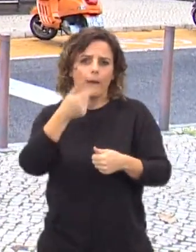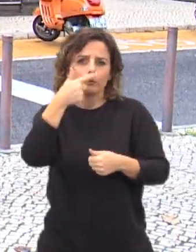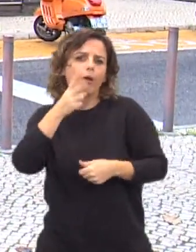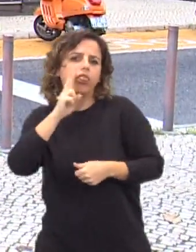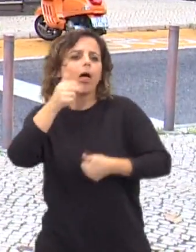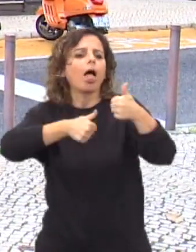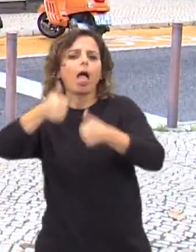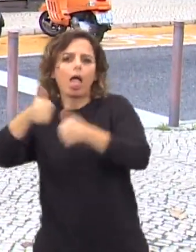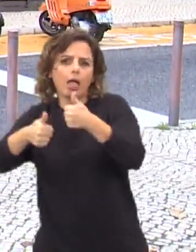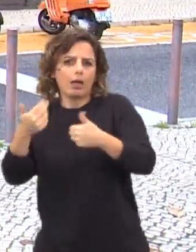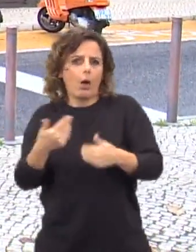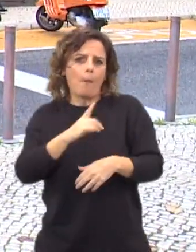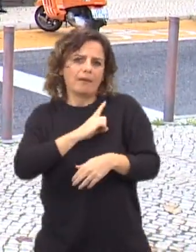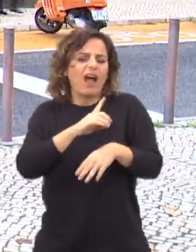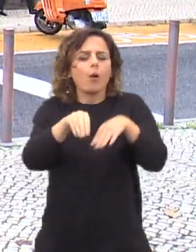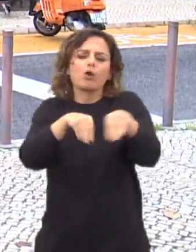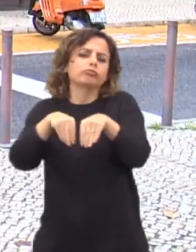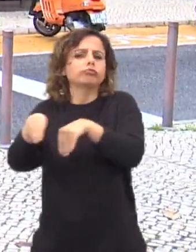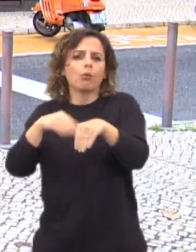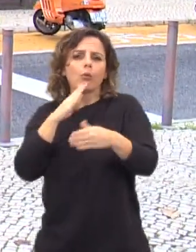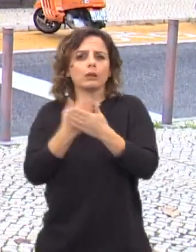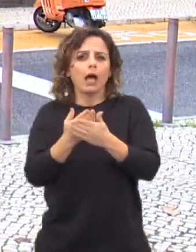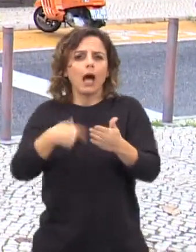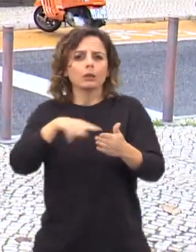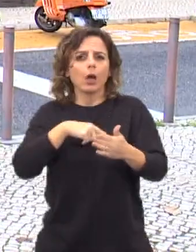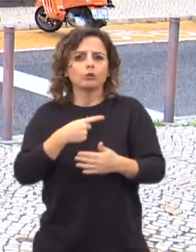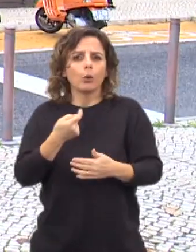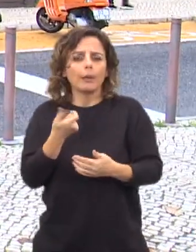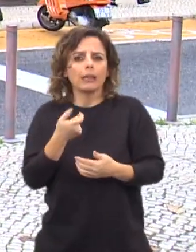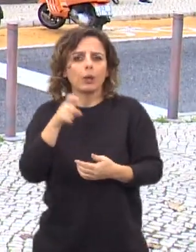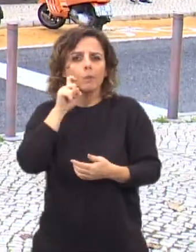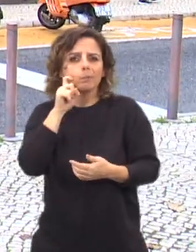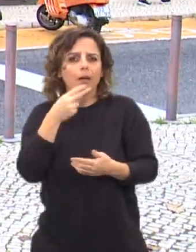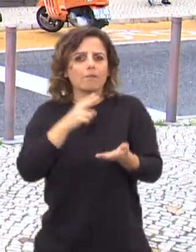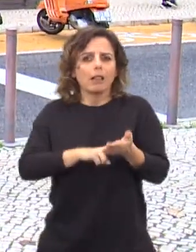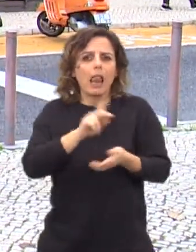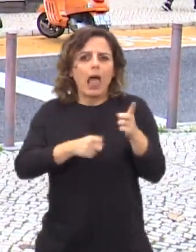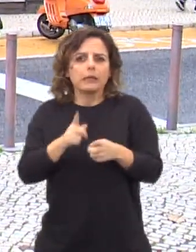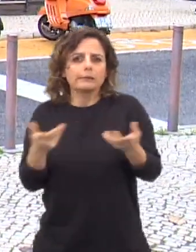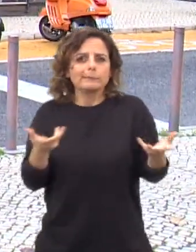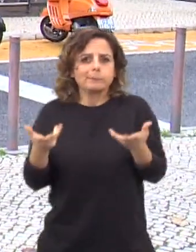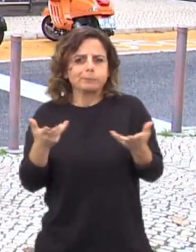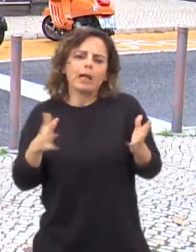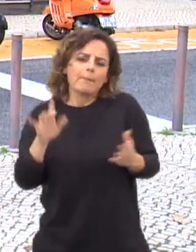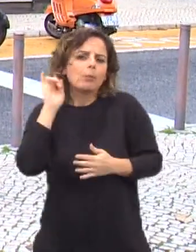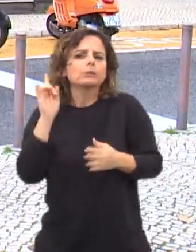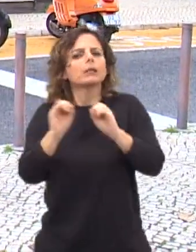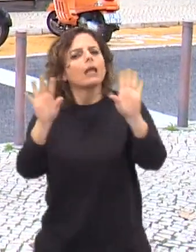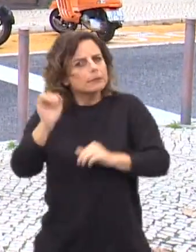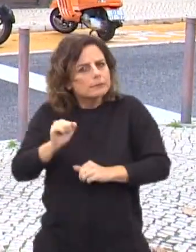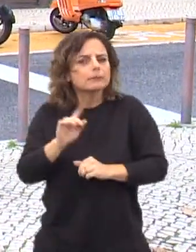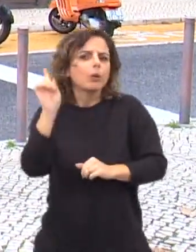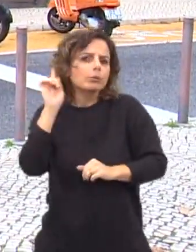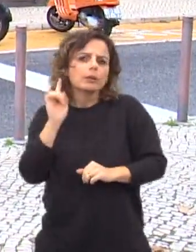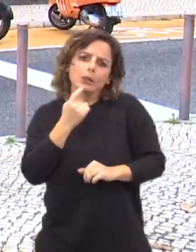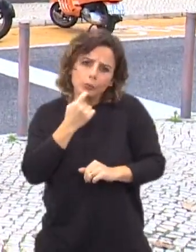privadas que depois há ali um jogo que por vezes nos deixam um bocadinho inseguros quanto àquilo que estamos a ouvir. Mas que é importante, é claro que sim, é muito